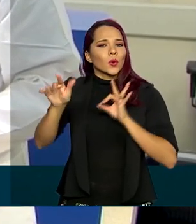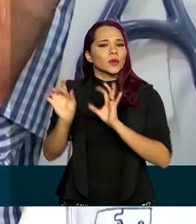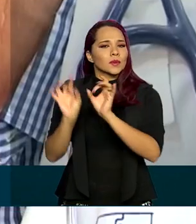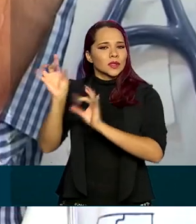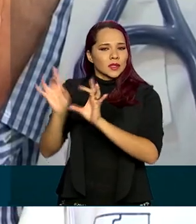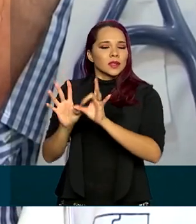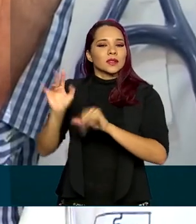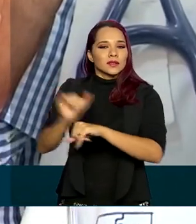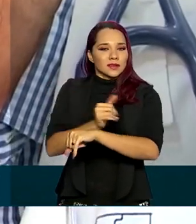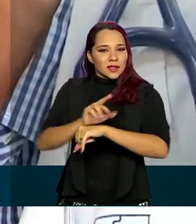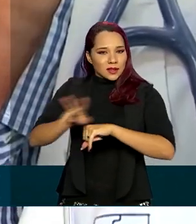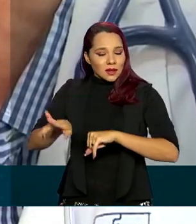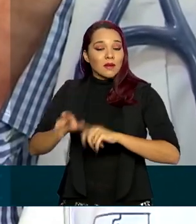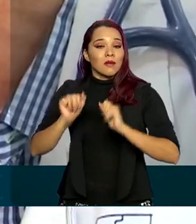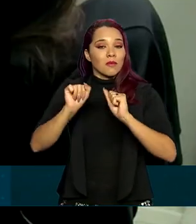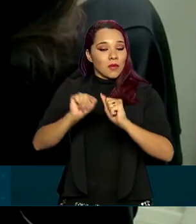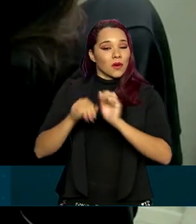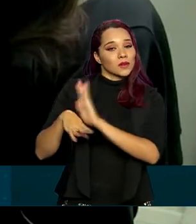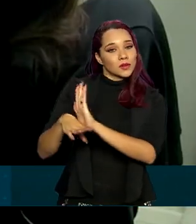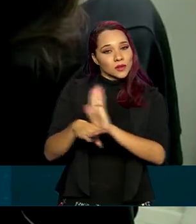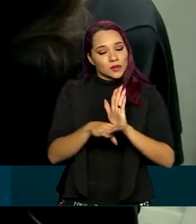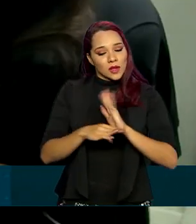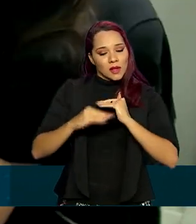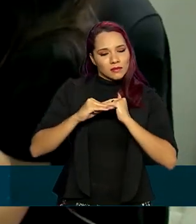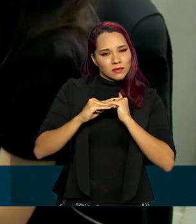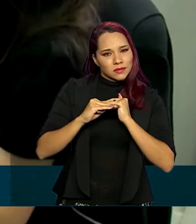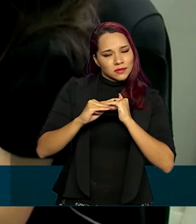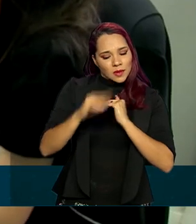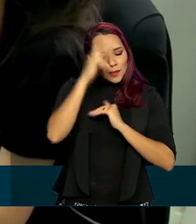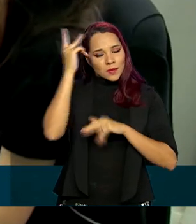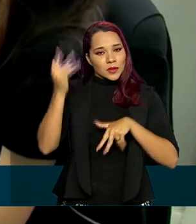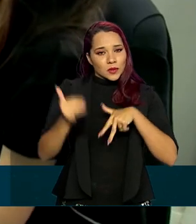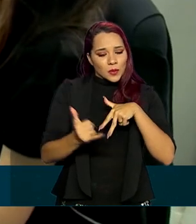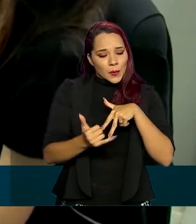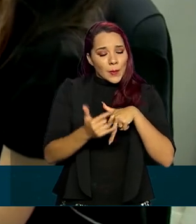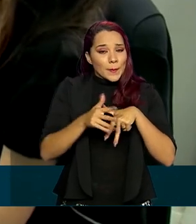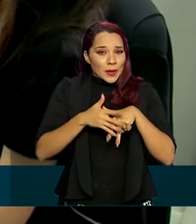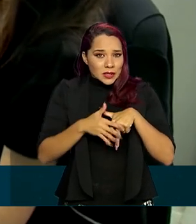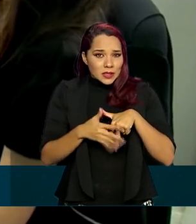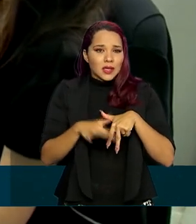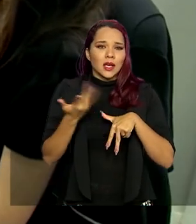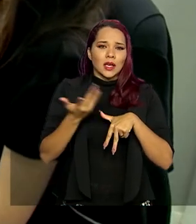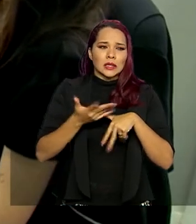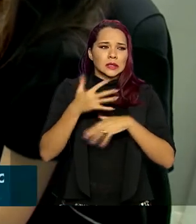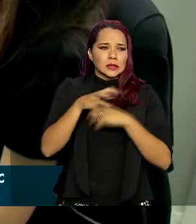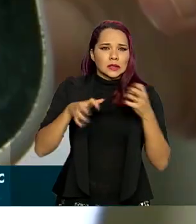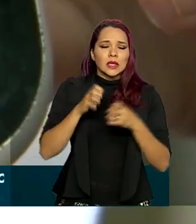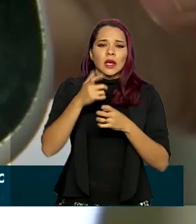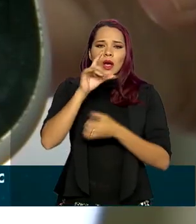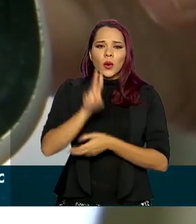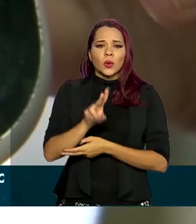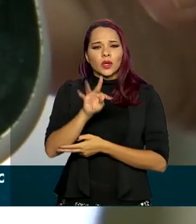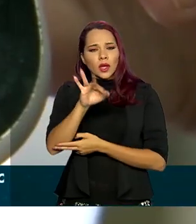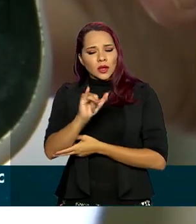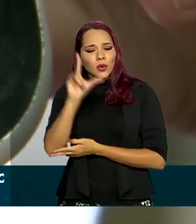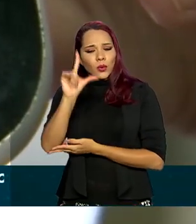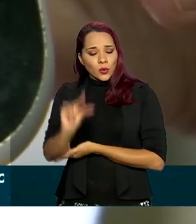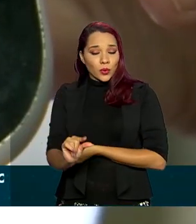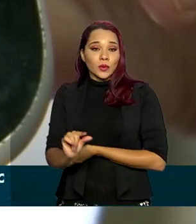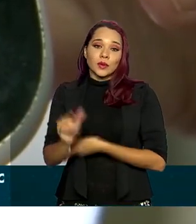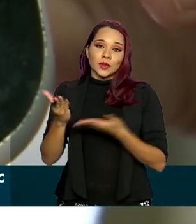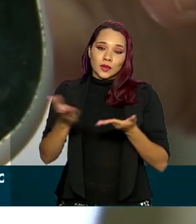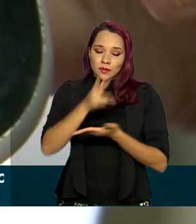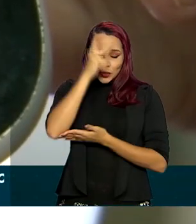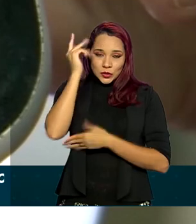numa ação que pode ajudar a estabilizar o paciente em crise, desafogando as OTIs. Por isso, os